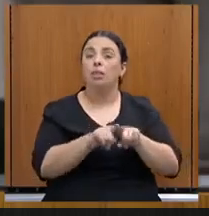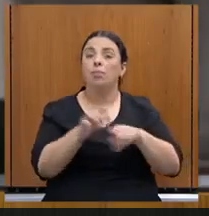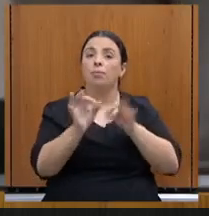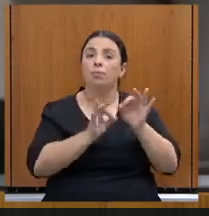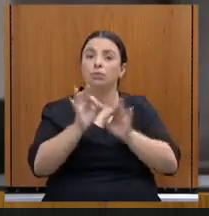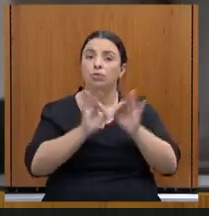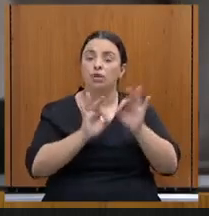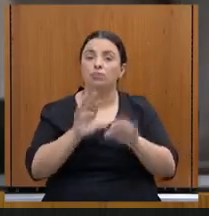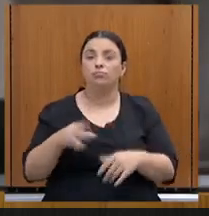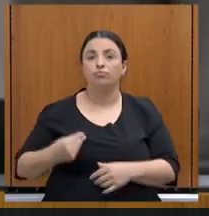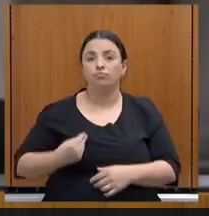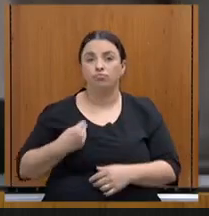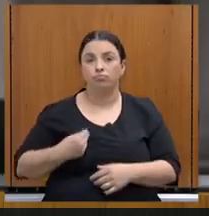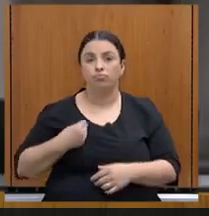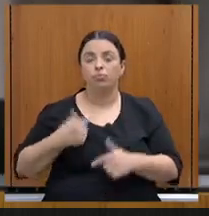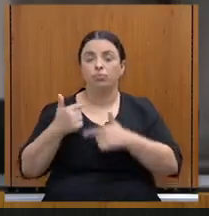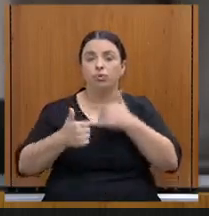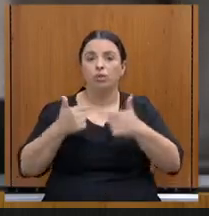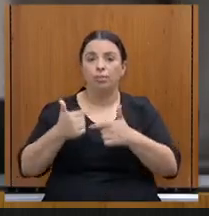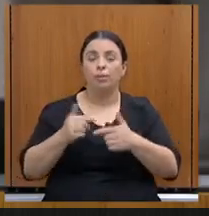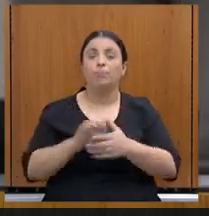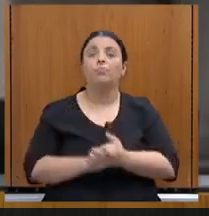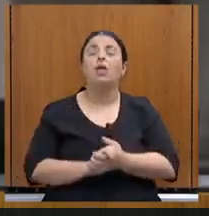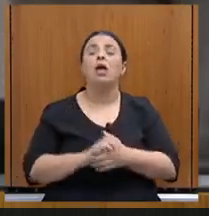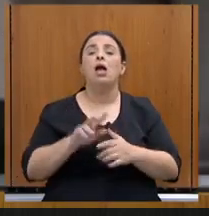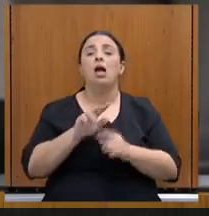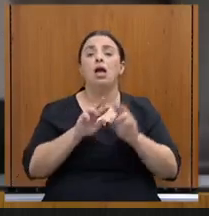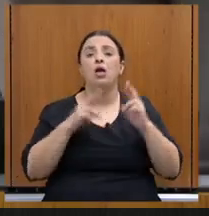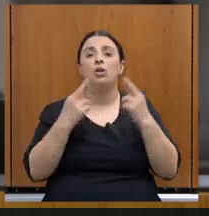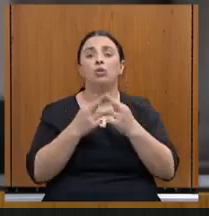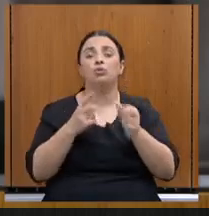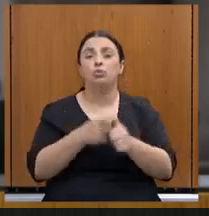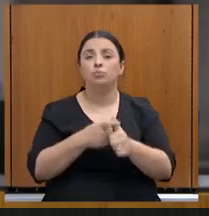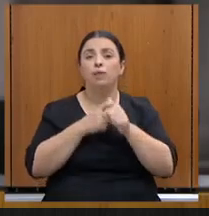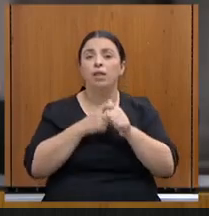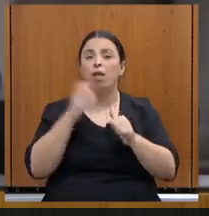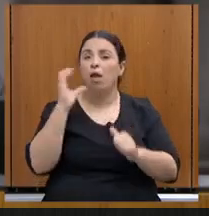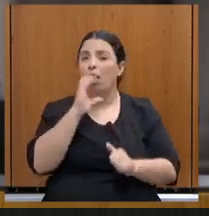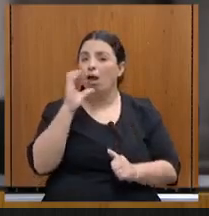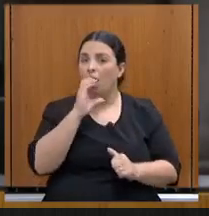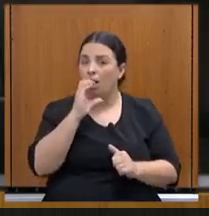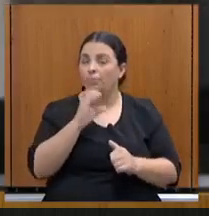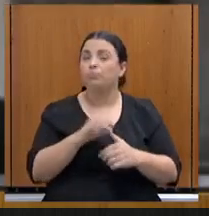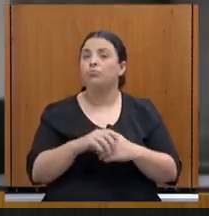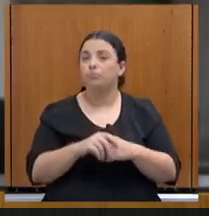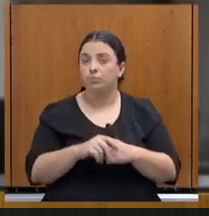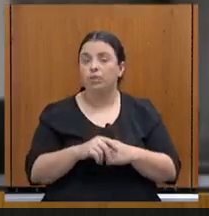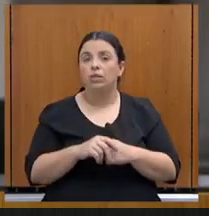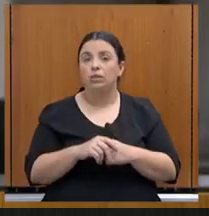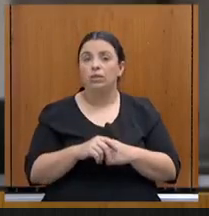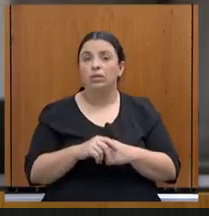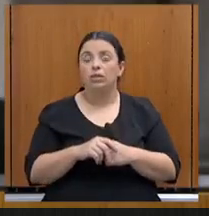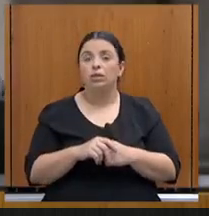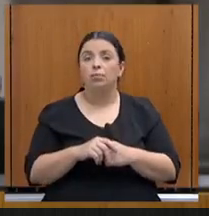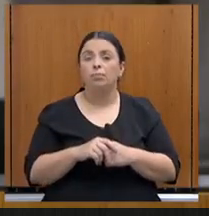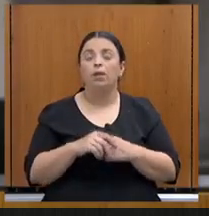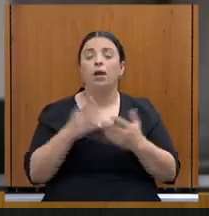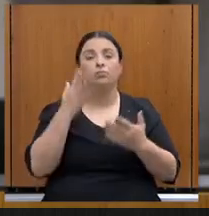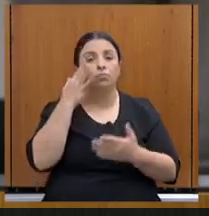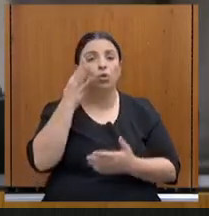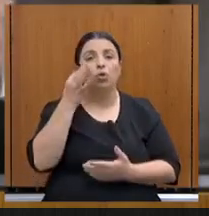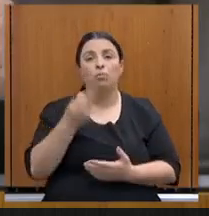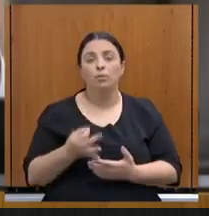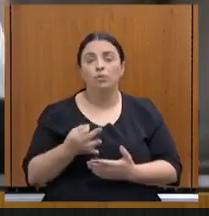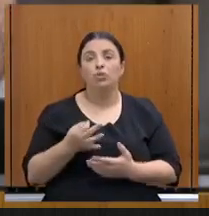atividades rotineiras. Nós vamos suspender a reunião por alguns minutos para entendimento